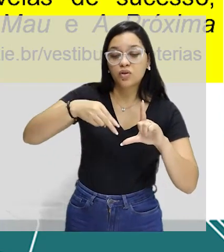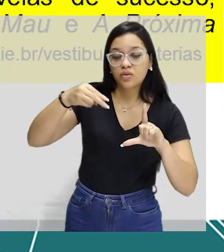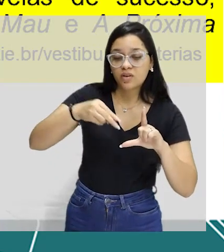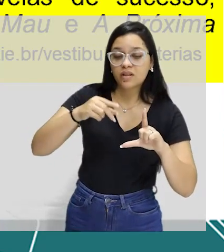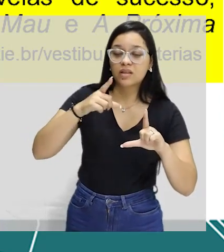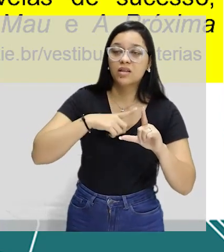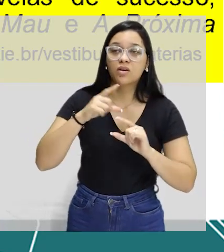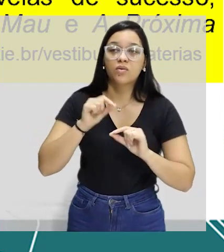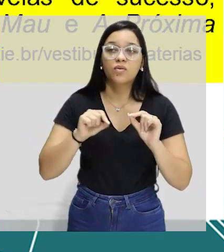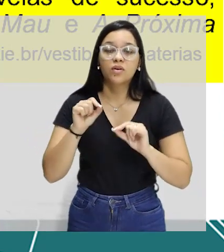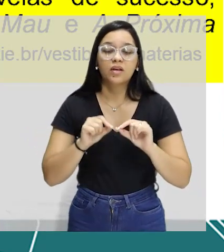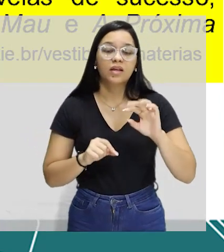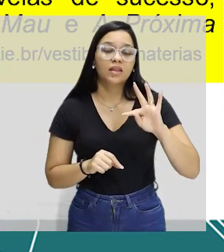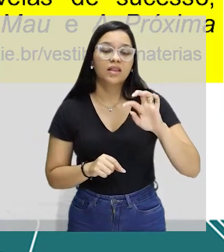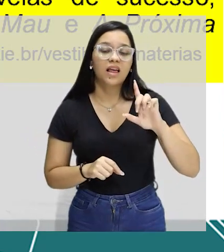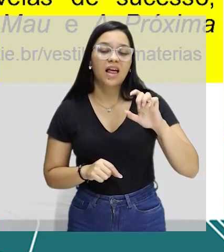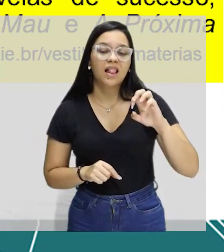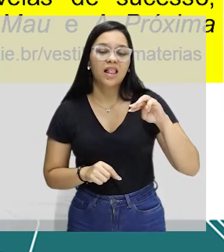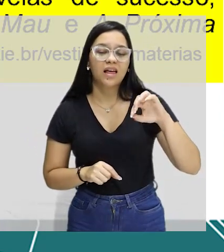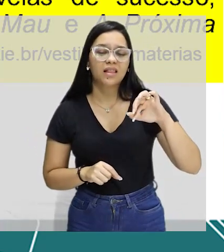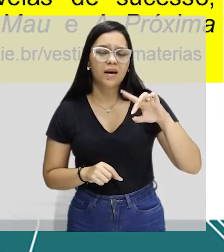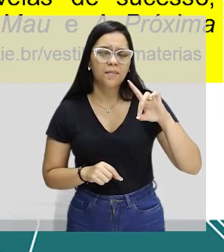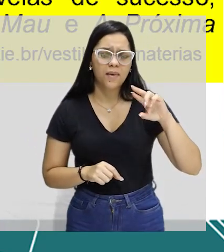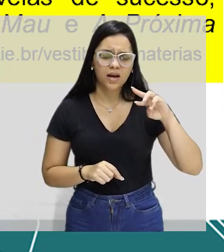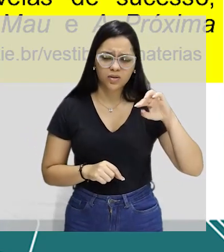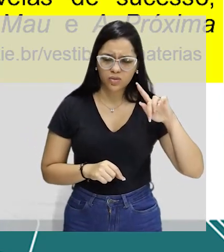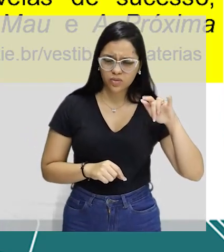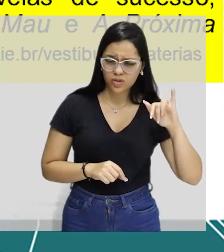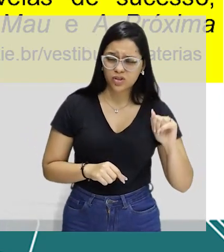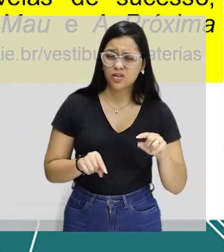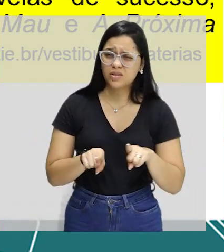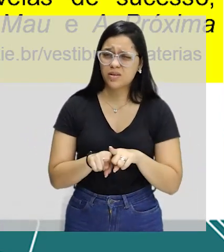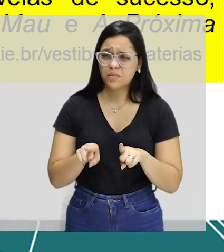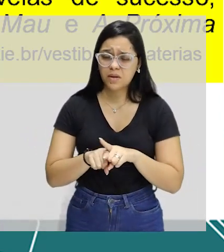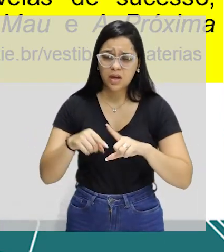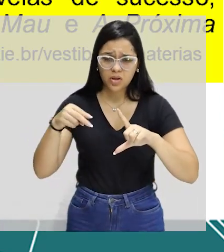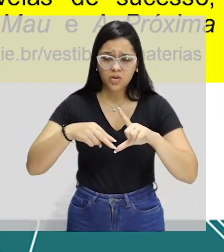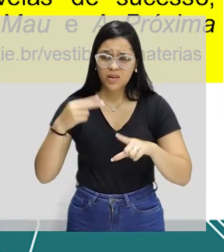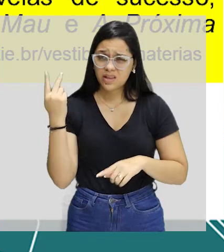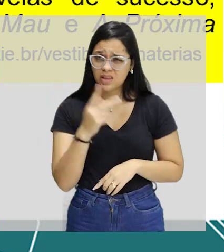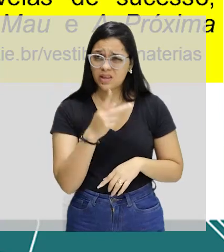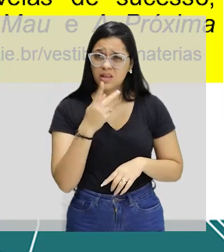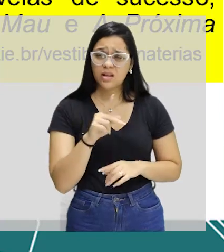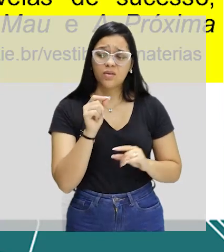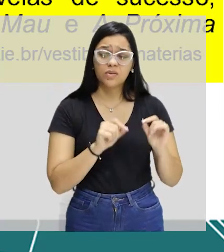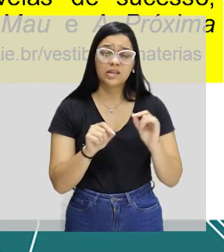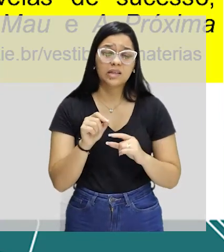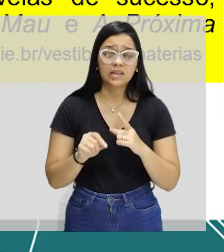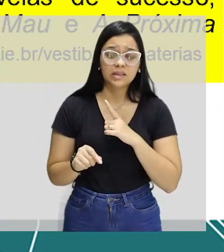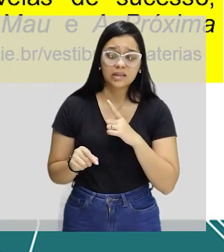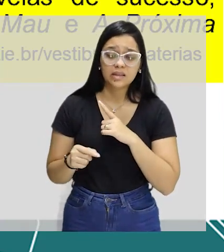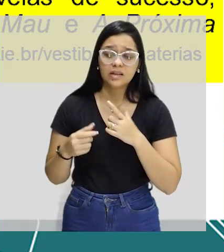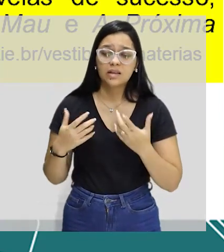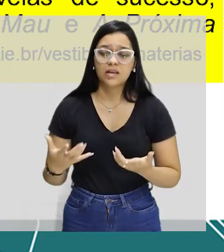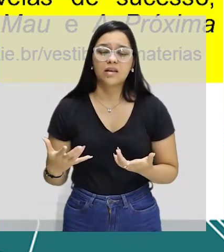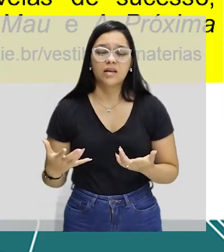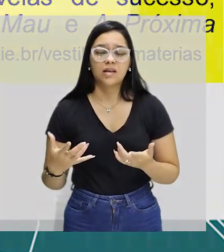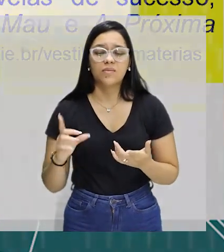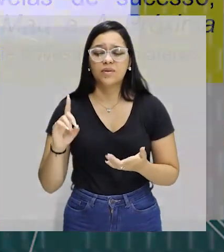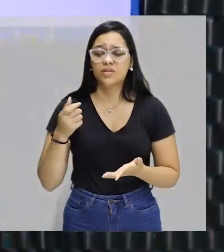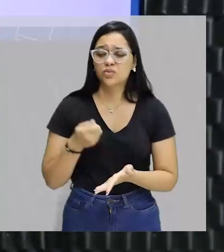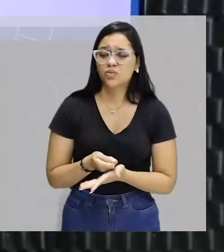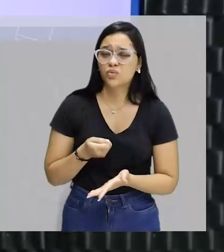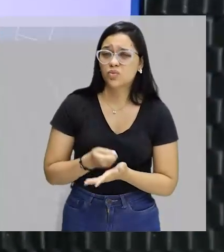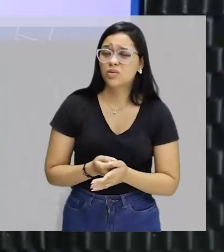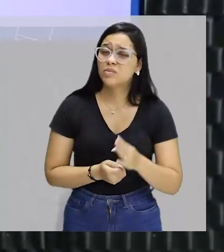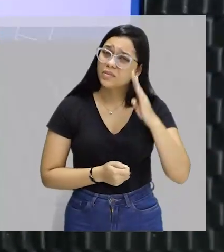termo correto seria teledramaturgia. O interessante é que a obra da Maria Adelaide Amaral, ela sofre muito da ditadura militar, que eu